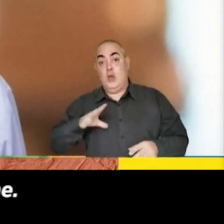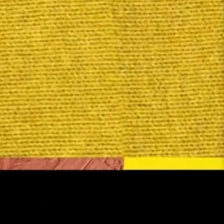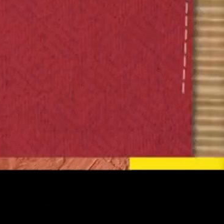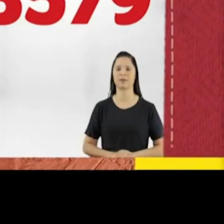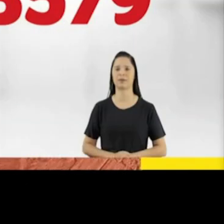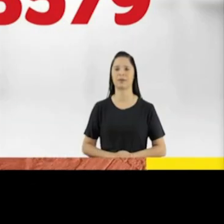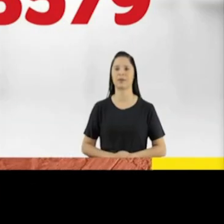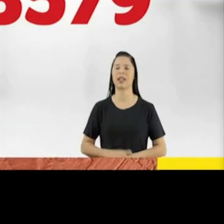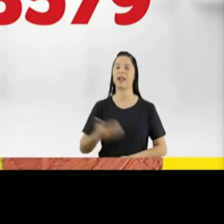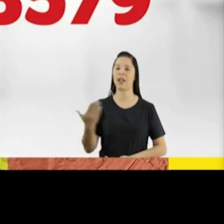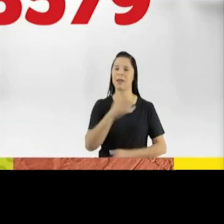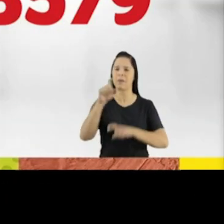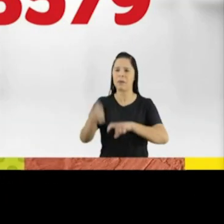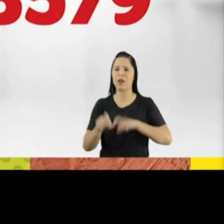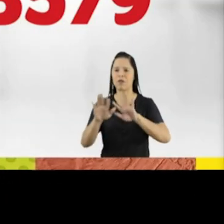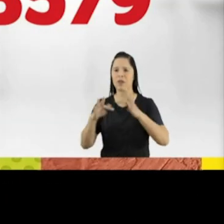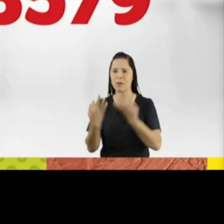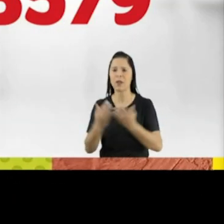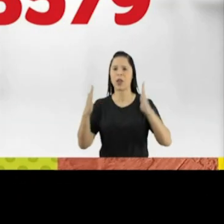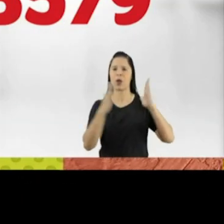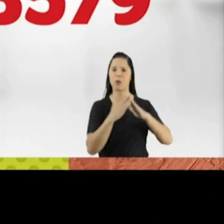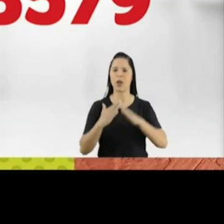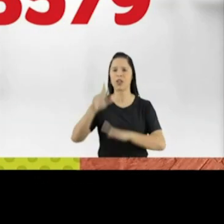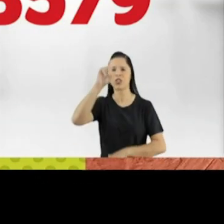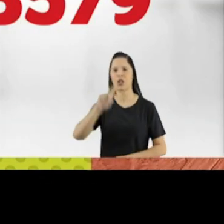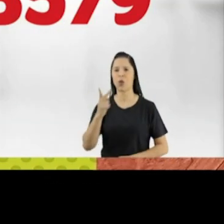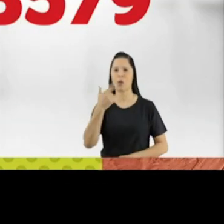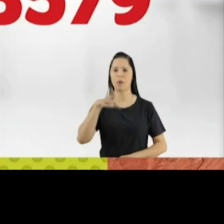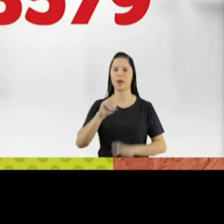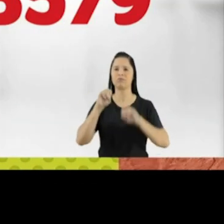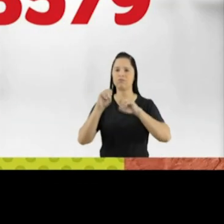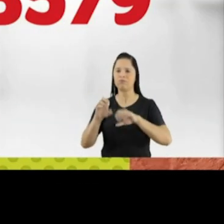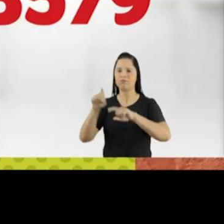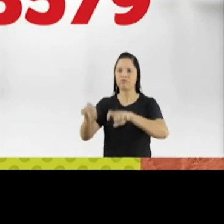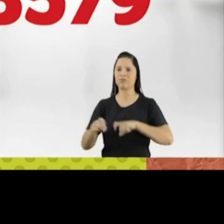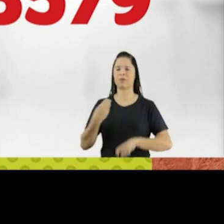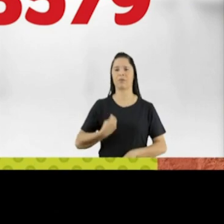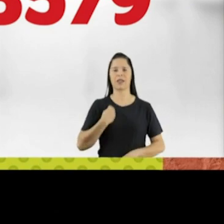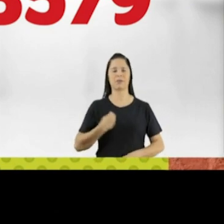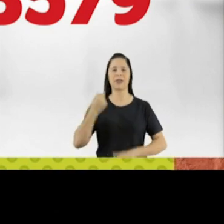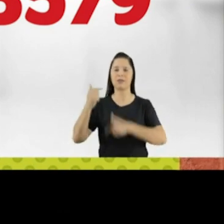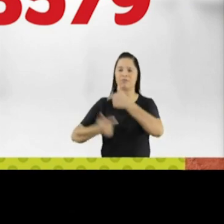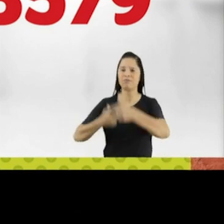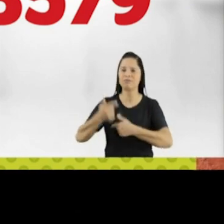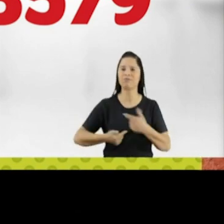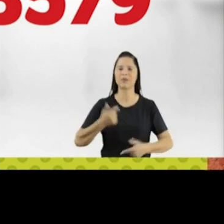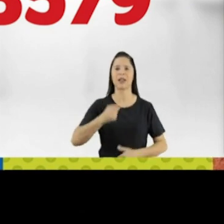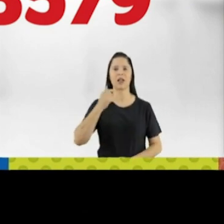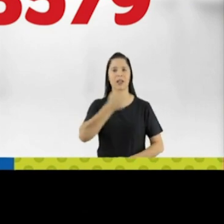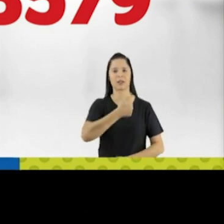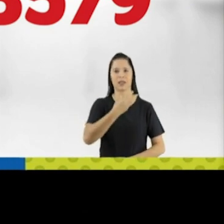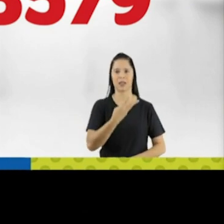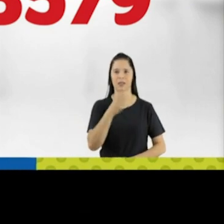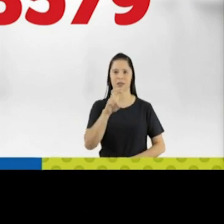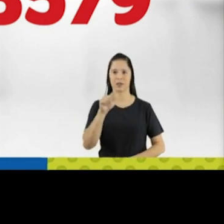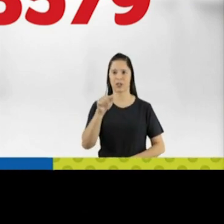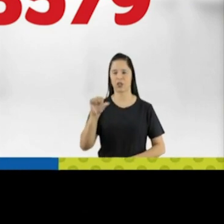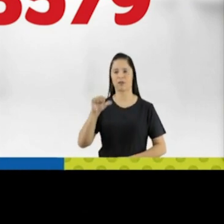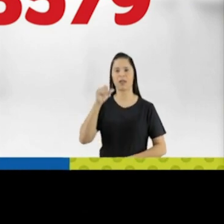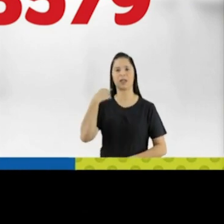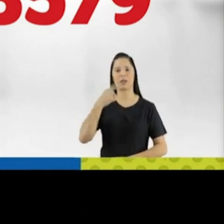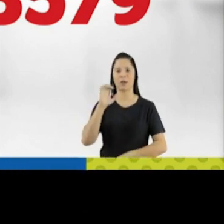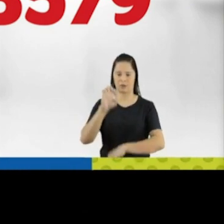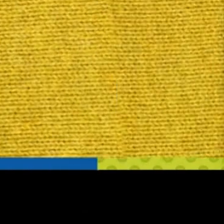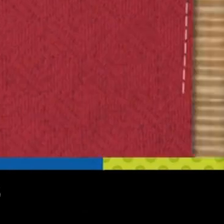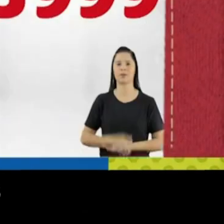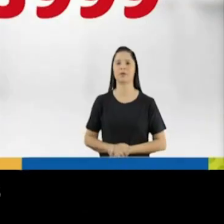nosso time. Lelep Pimentel pela agricultura familiar, moradia, direitos humanos, educação do campo, participação e serviço. 13579, deputado estadual,